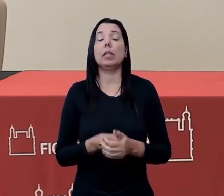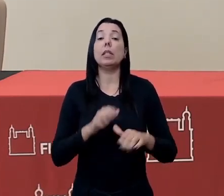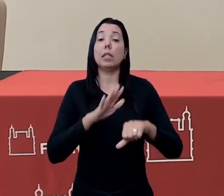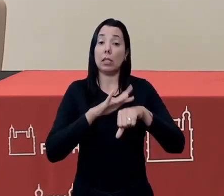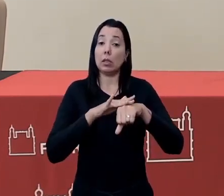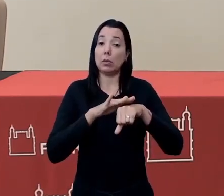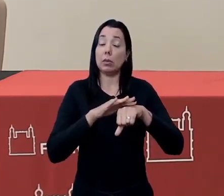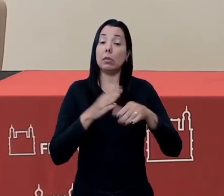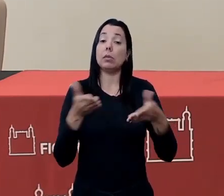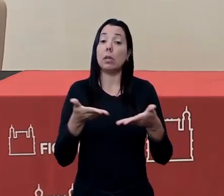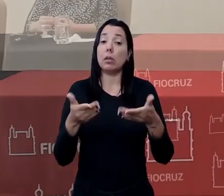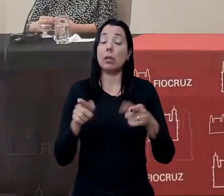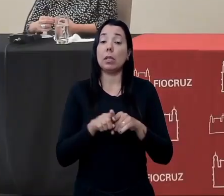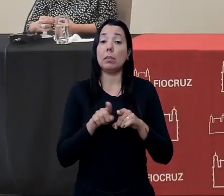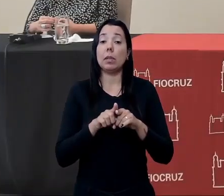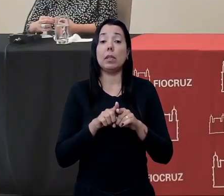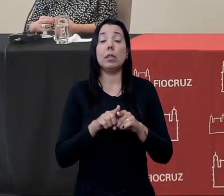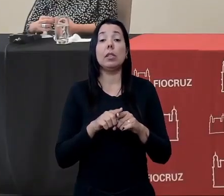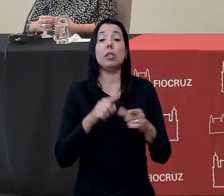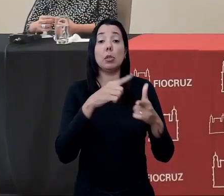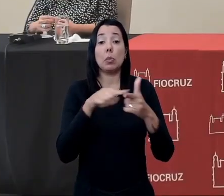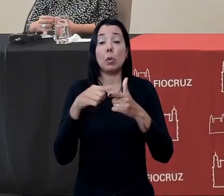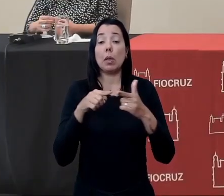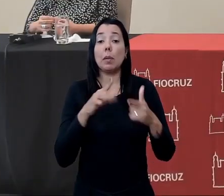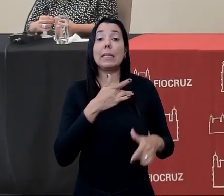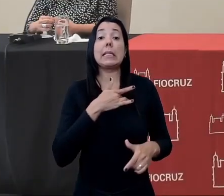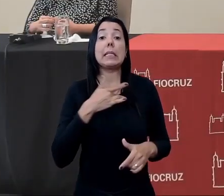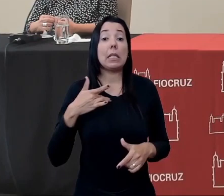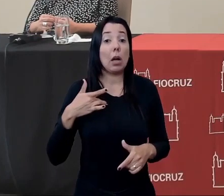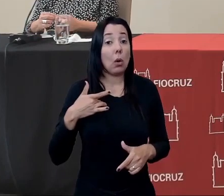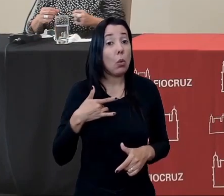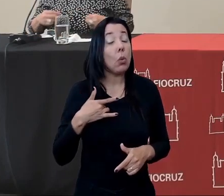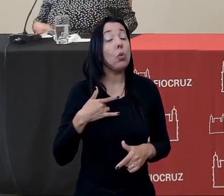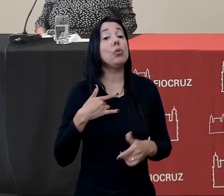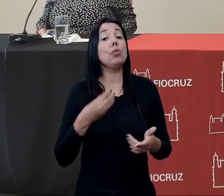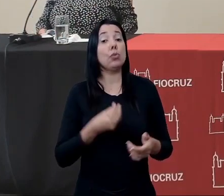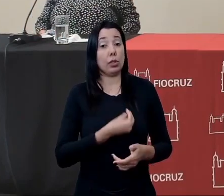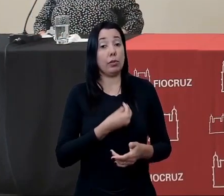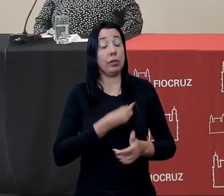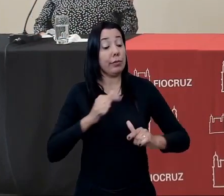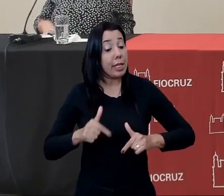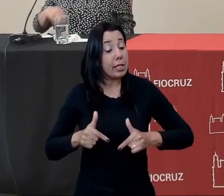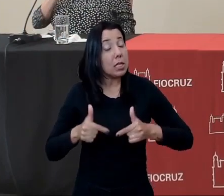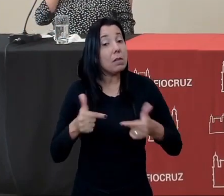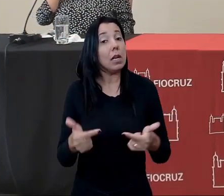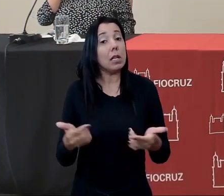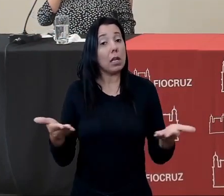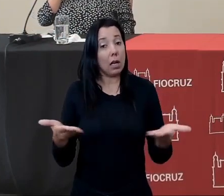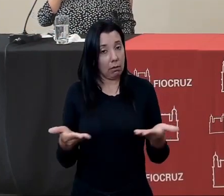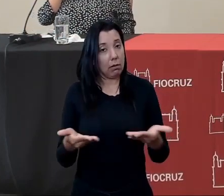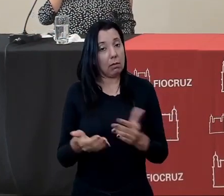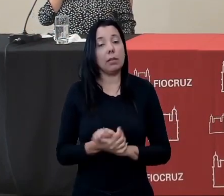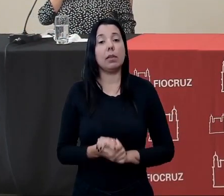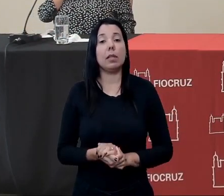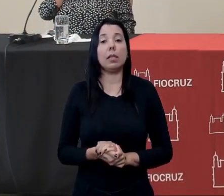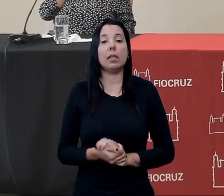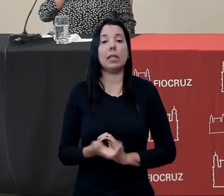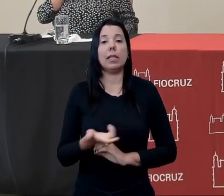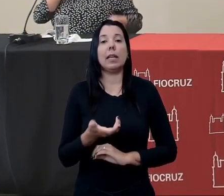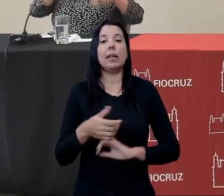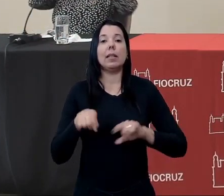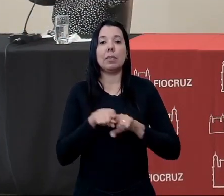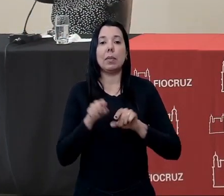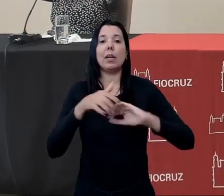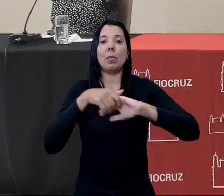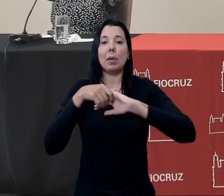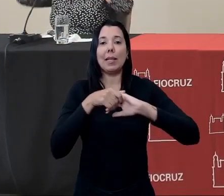pandemia, desse momento de grave crise sanitária que a gente vive e enfrenta agora. Quero saudar